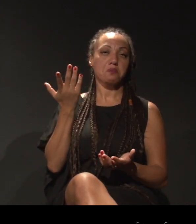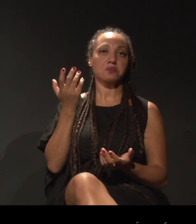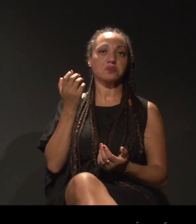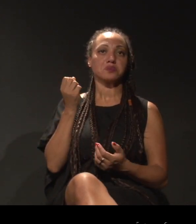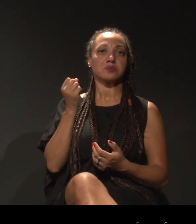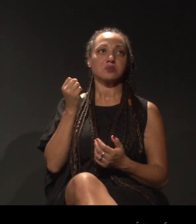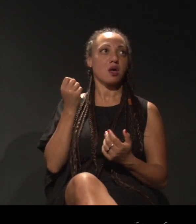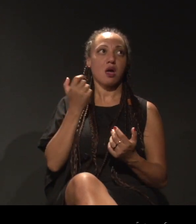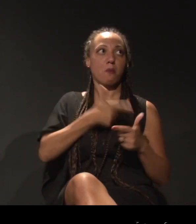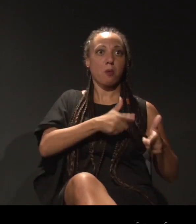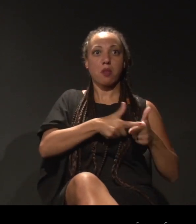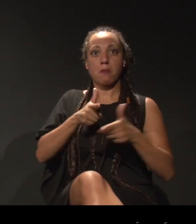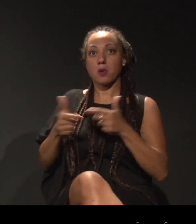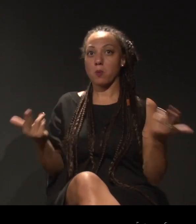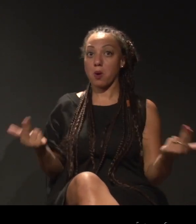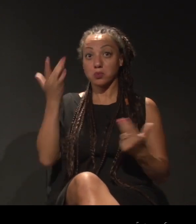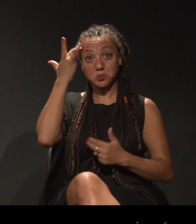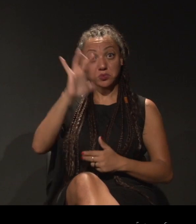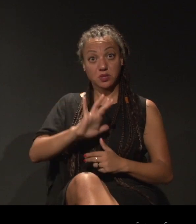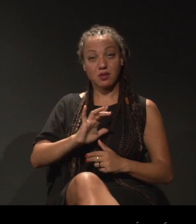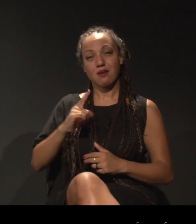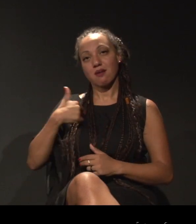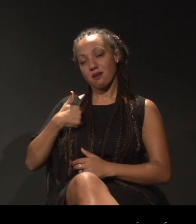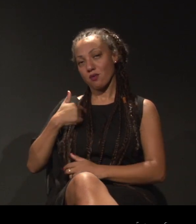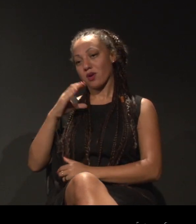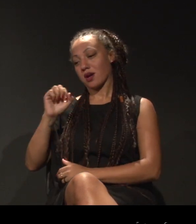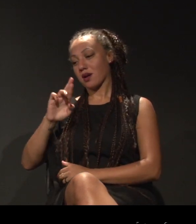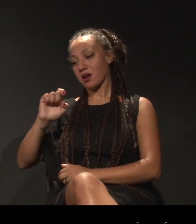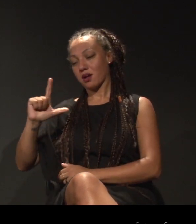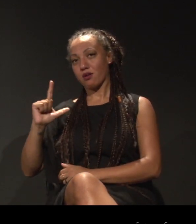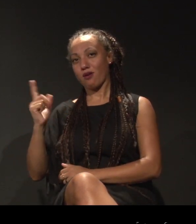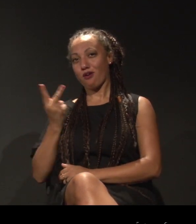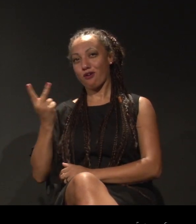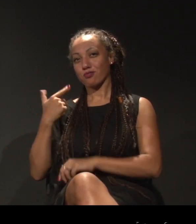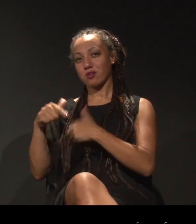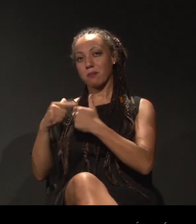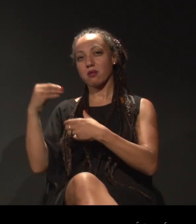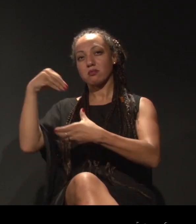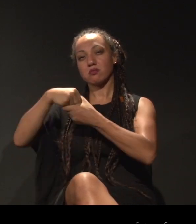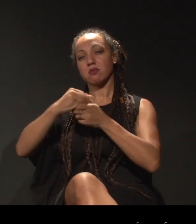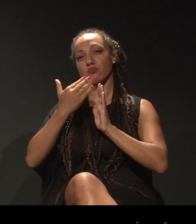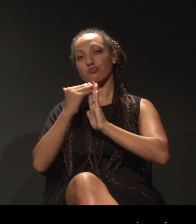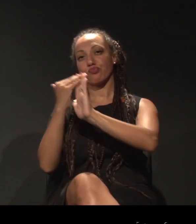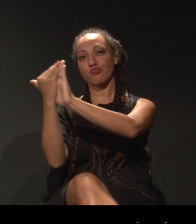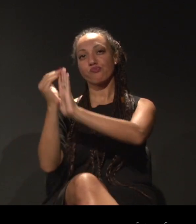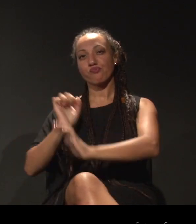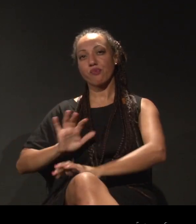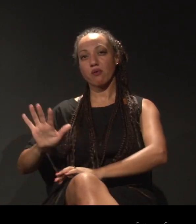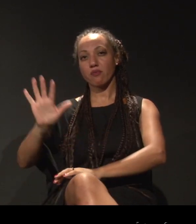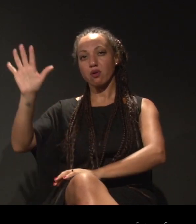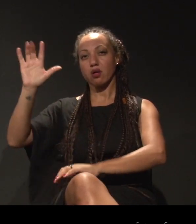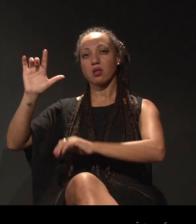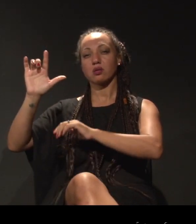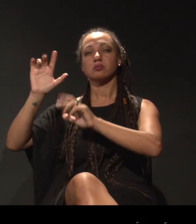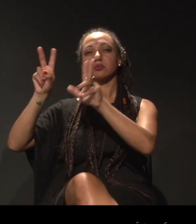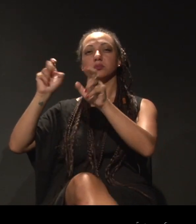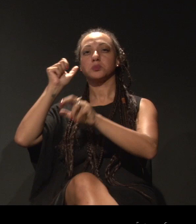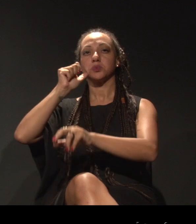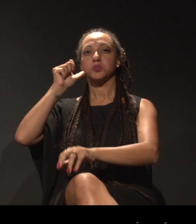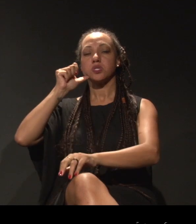passa pelo mesmo problema. Eu e a Carol temos um trabalho dentro da favela, que a gente trabalha com mulheres,